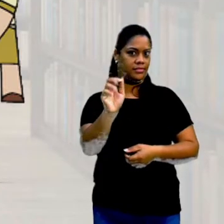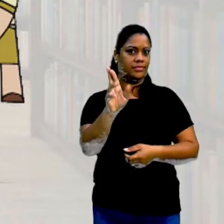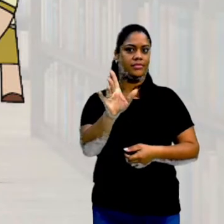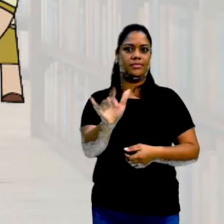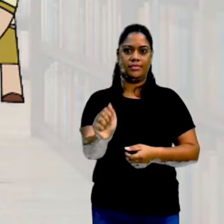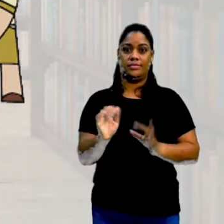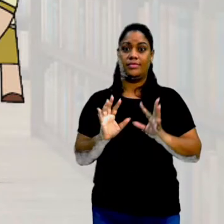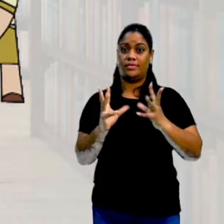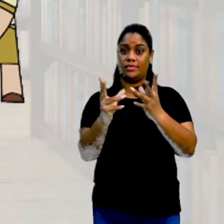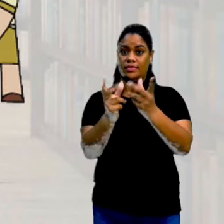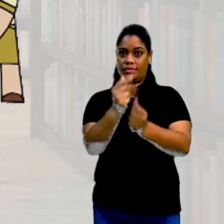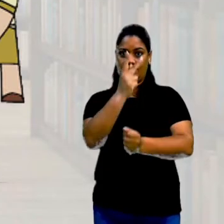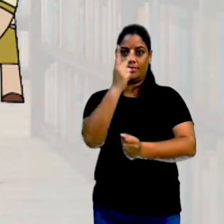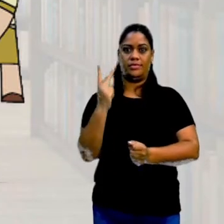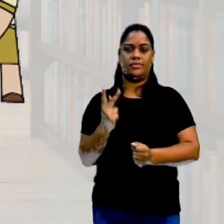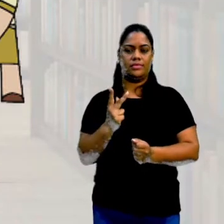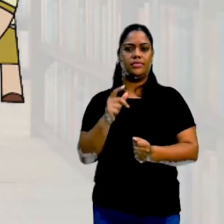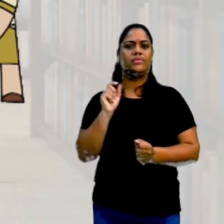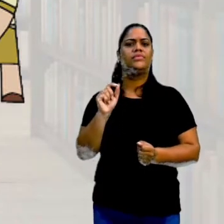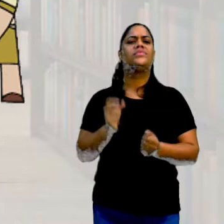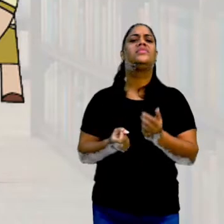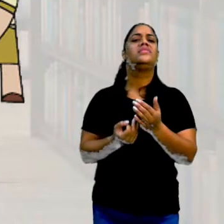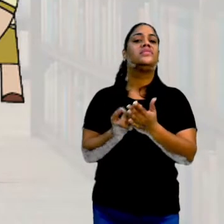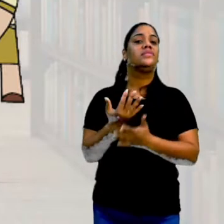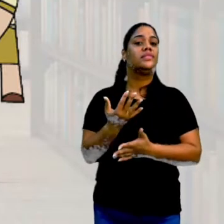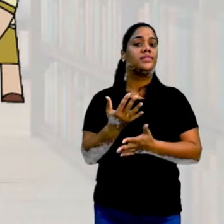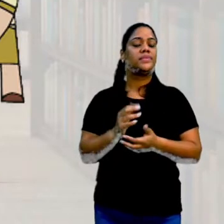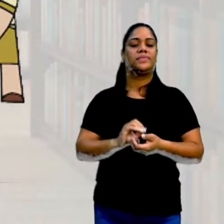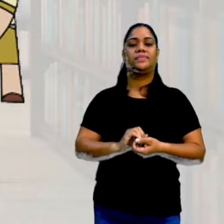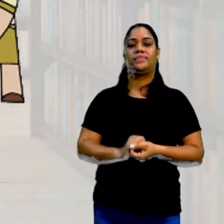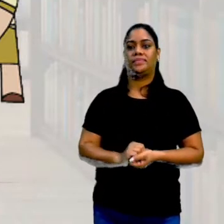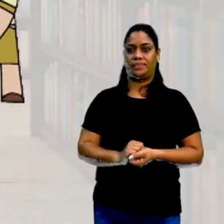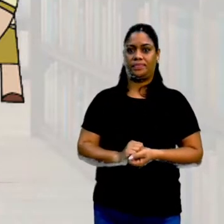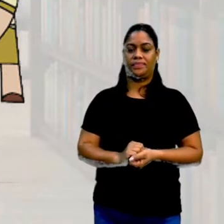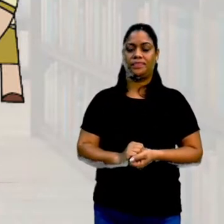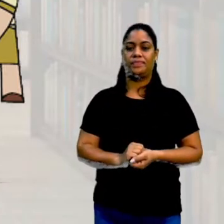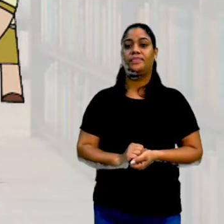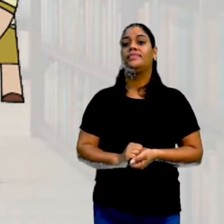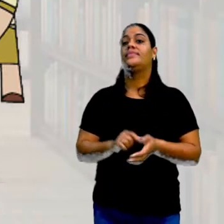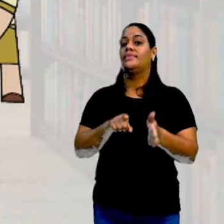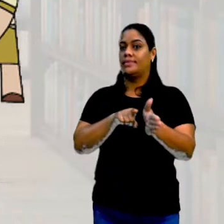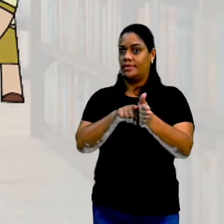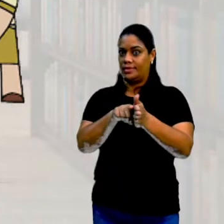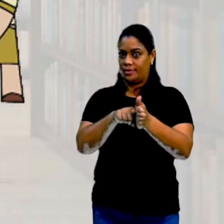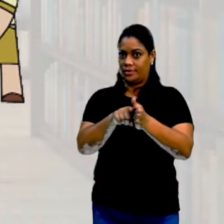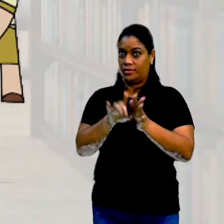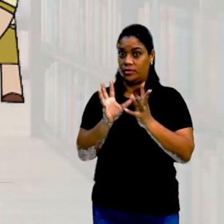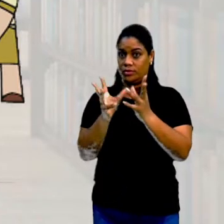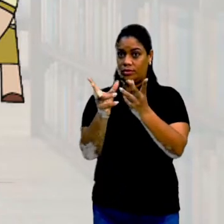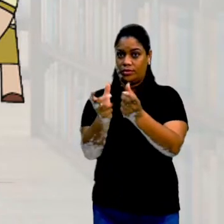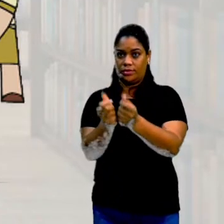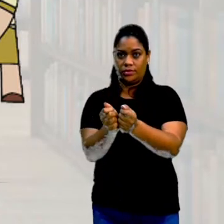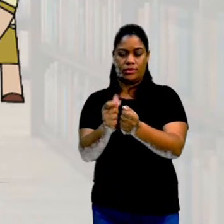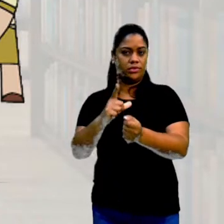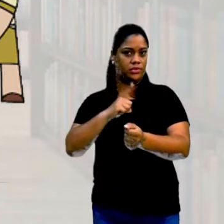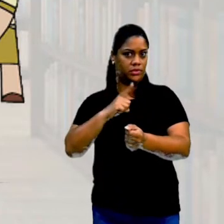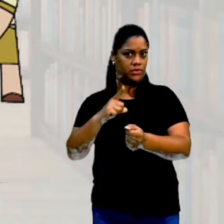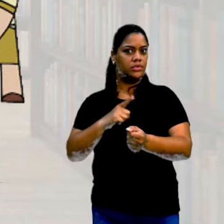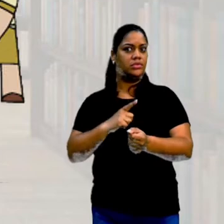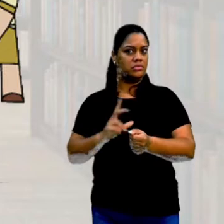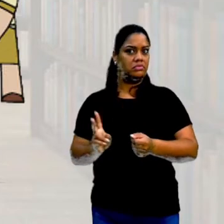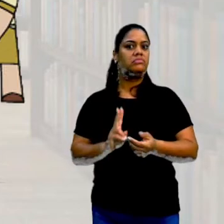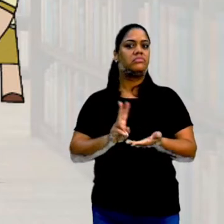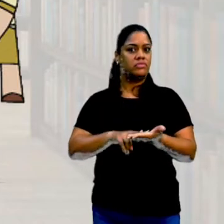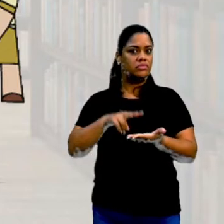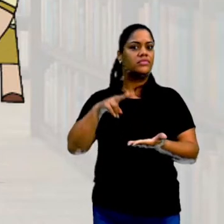censitária. O que é que acontece, então? Na pesquisa censitária, a gente tem vantagens